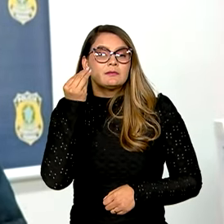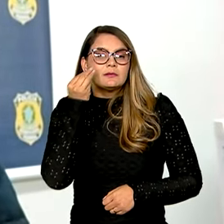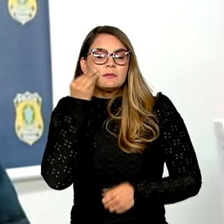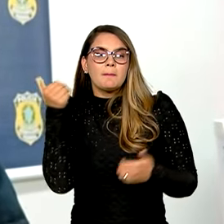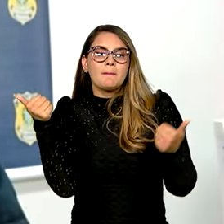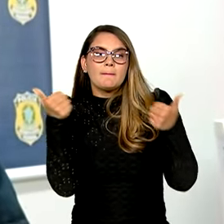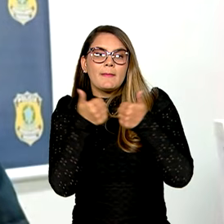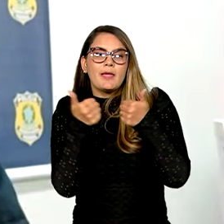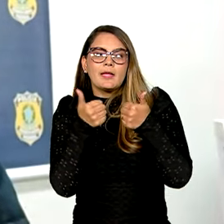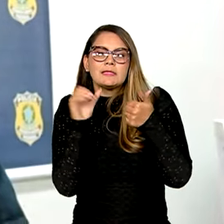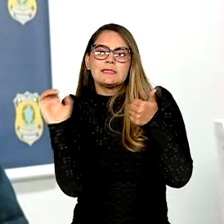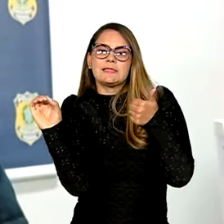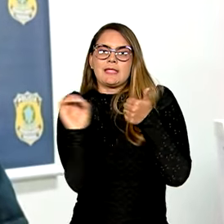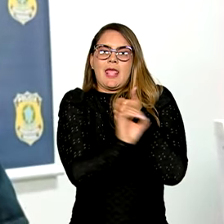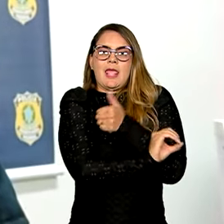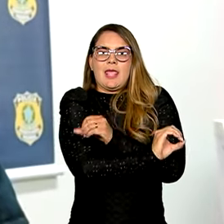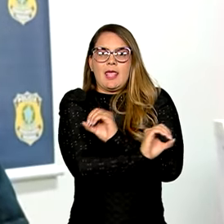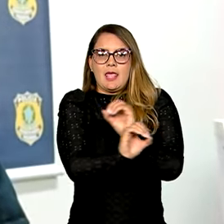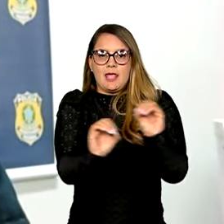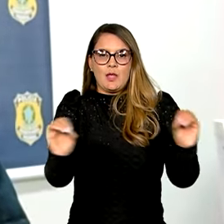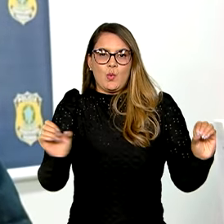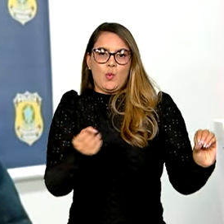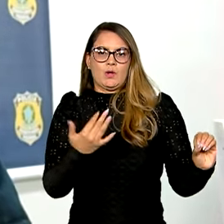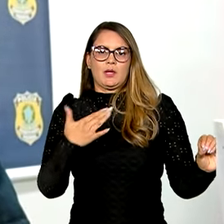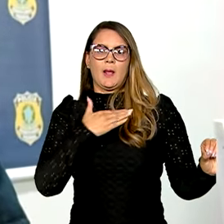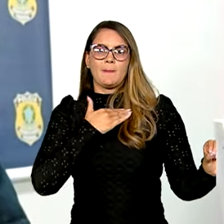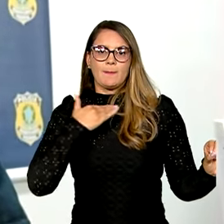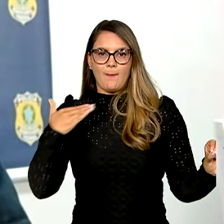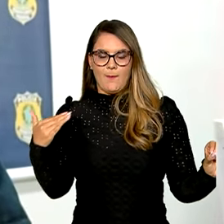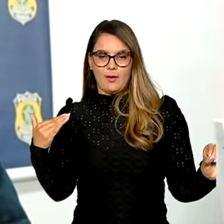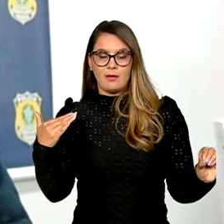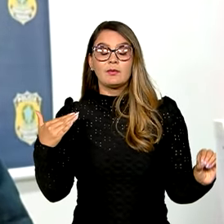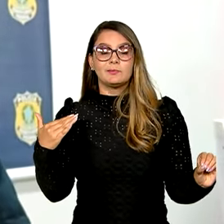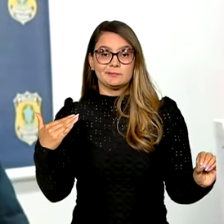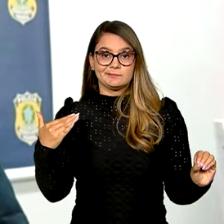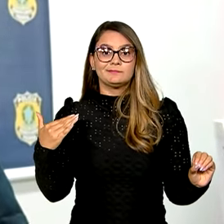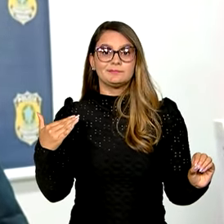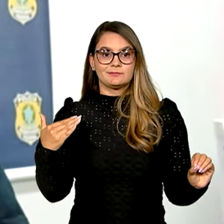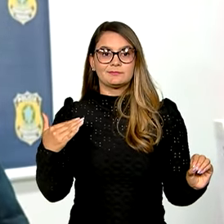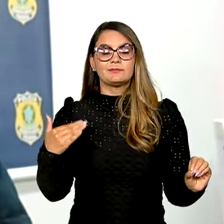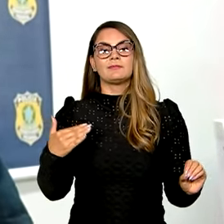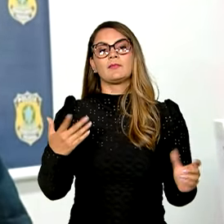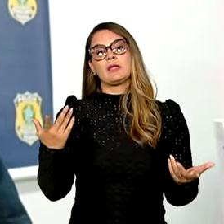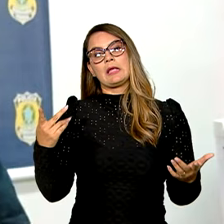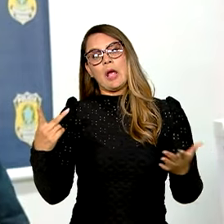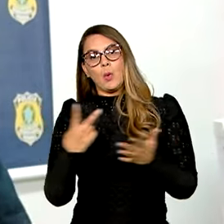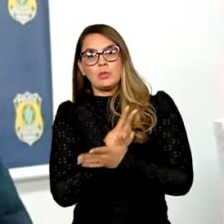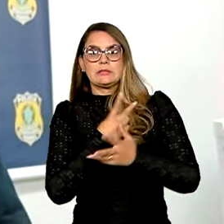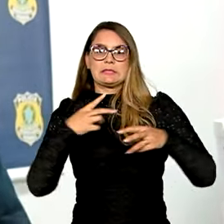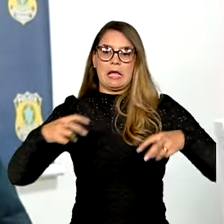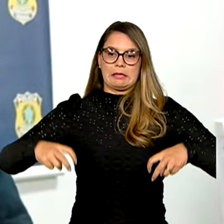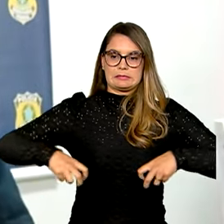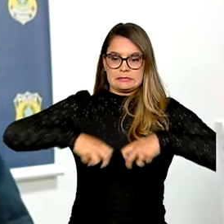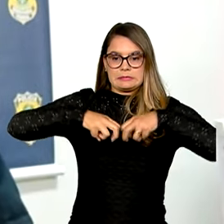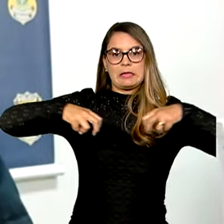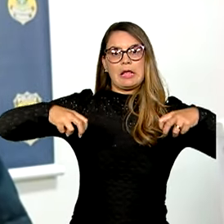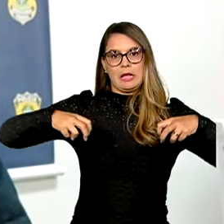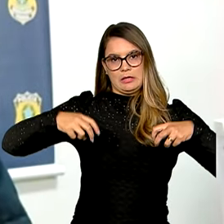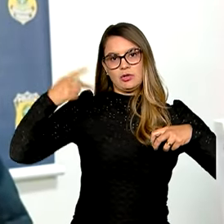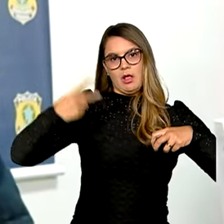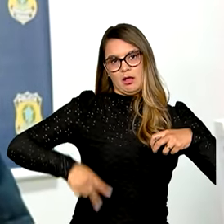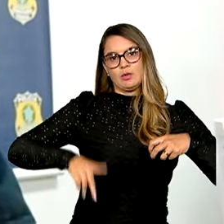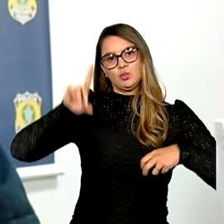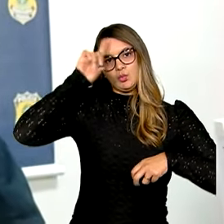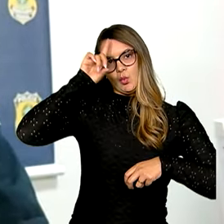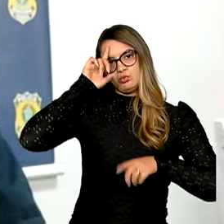próximo do zero no número de óbitos, ou seja, o número de mortes em sinistros ou acidentes que nós atendemos no